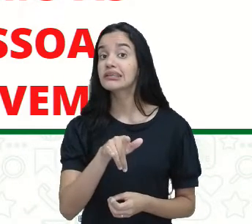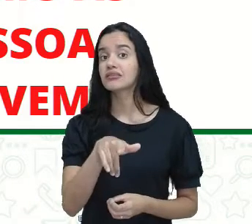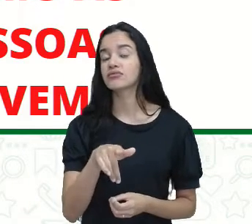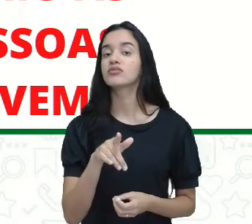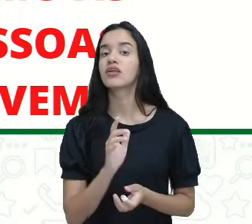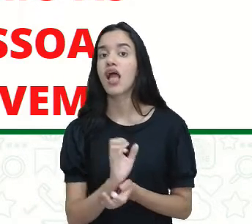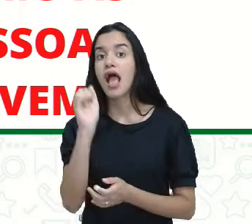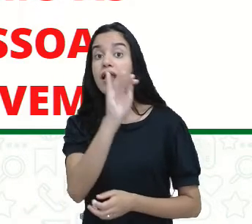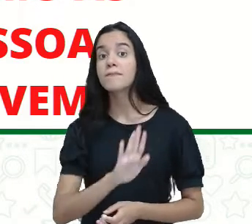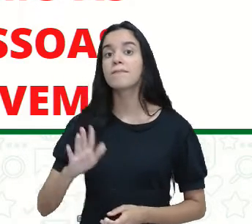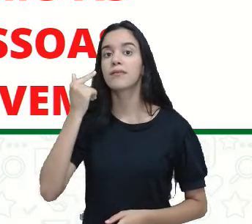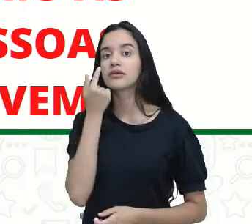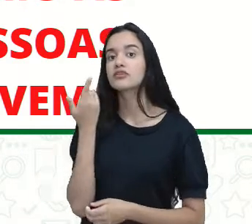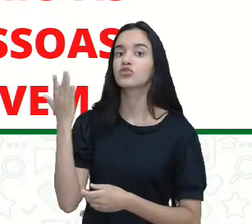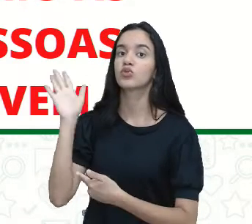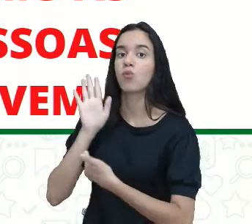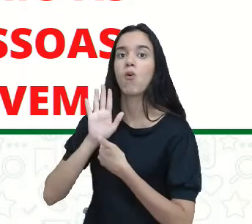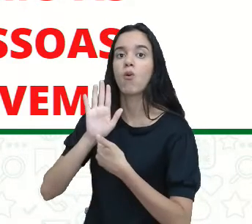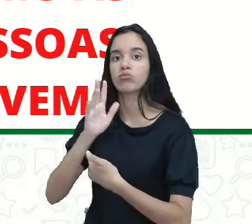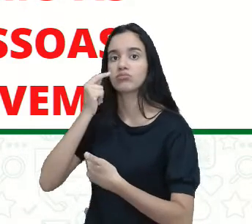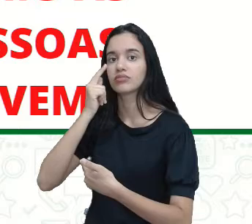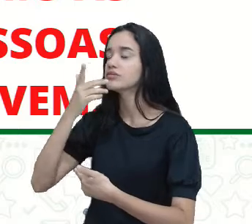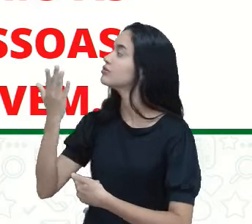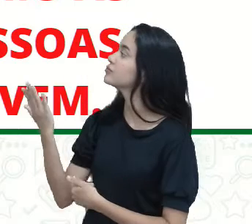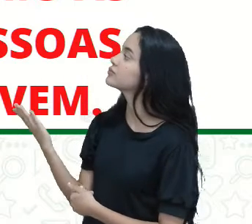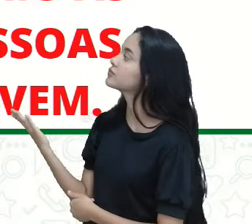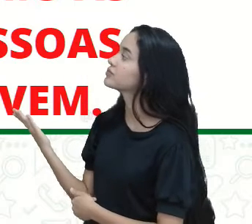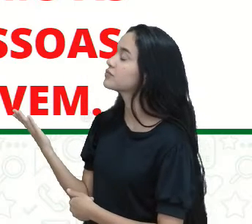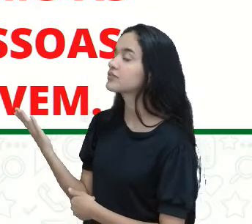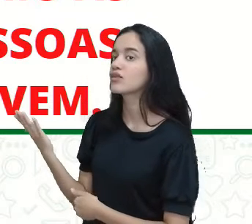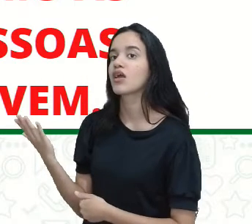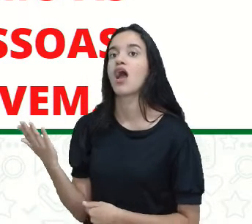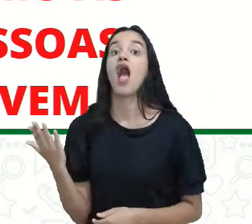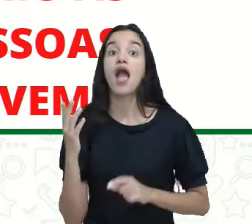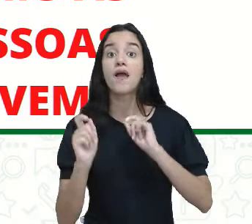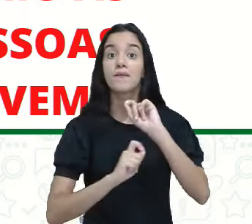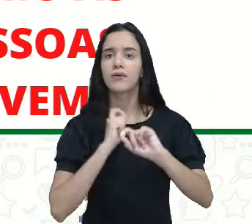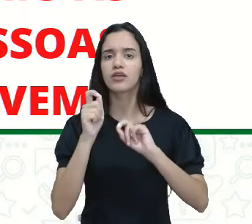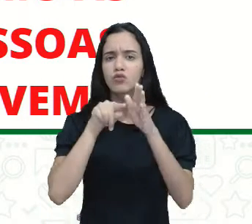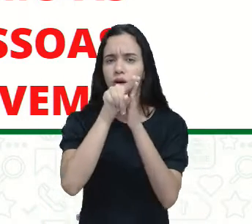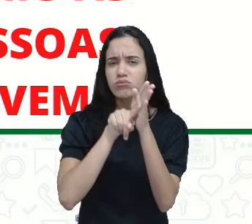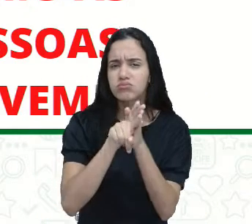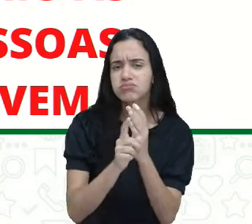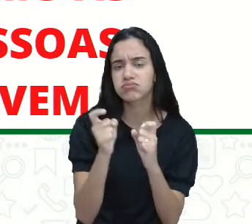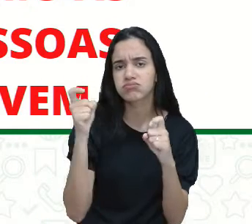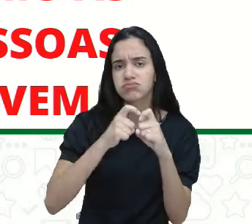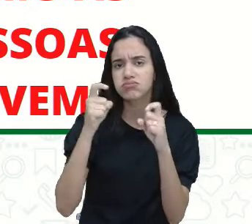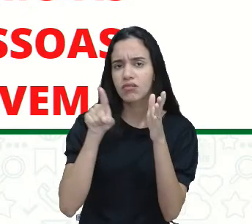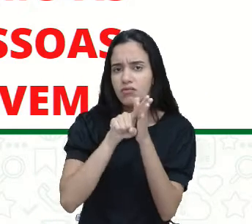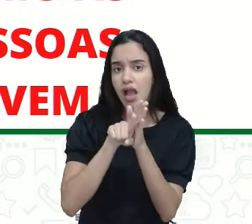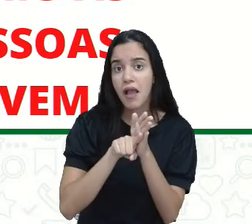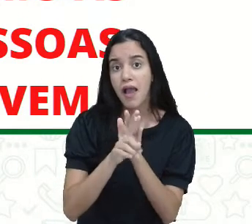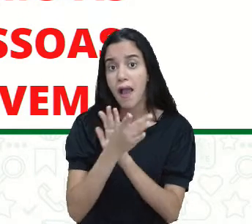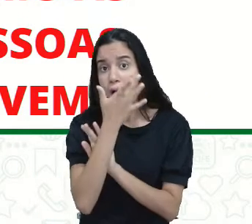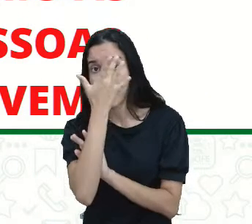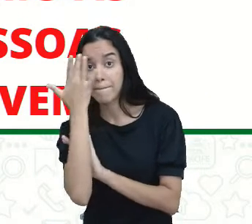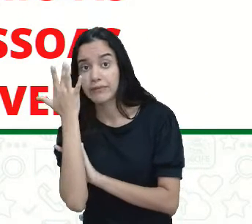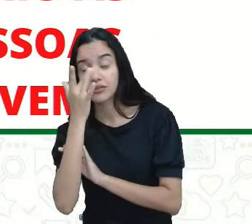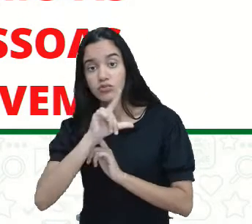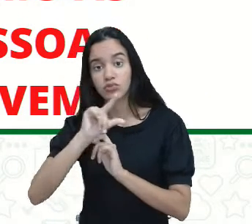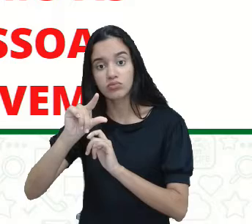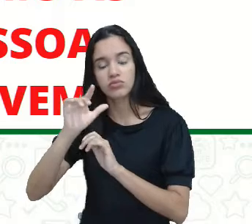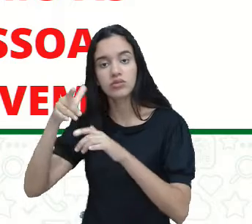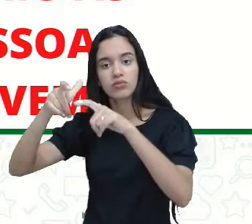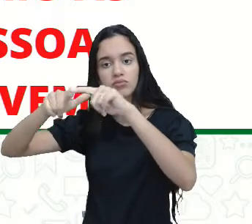Essa imagem que eu estou mostrando aí para você na tela agora, é uma consulta médica. A pessoa foi até o consultório